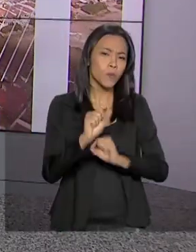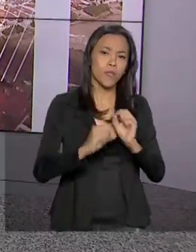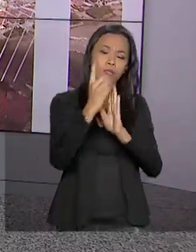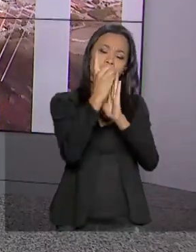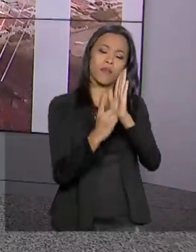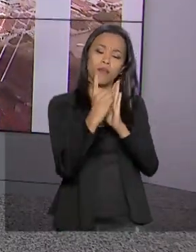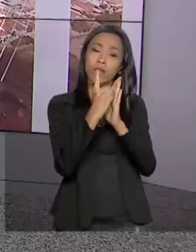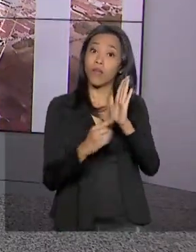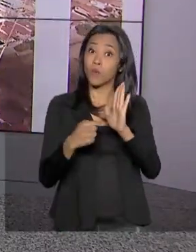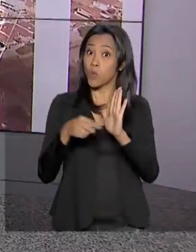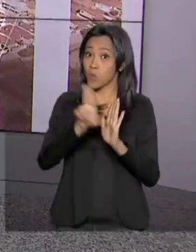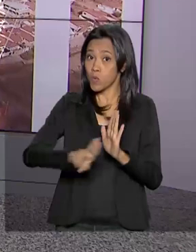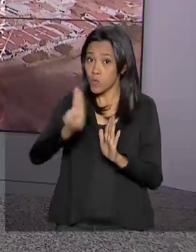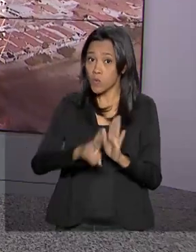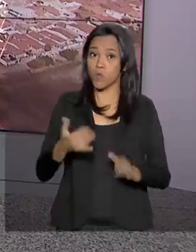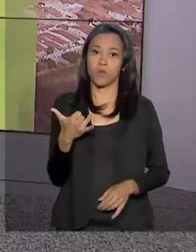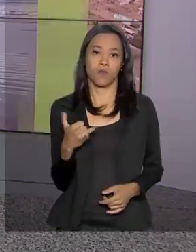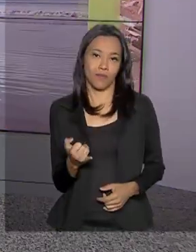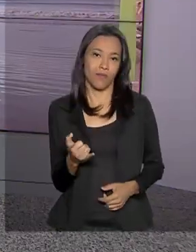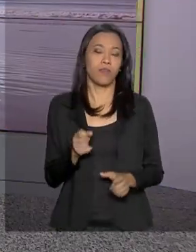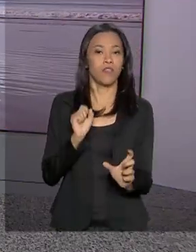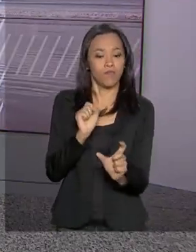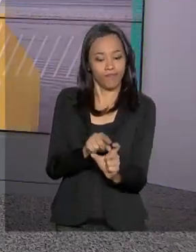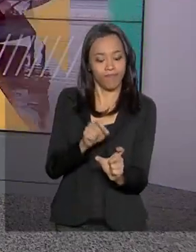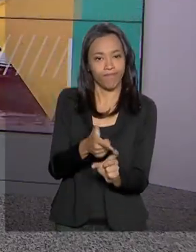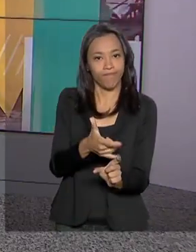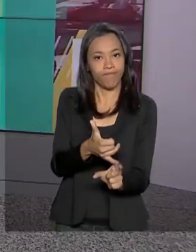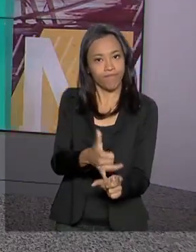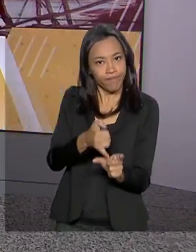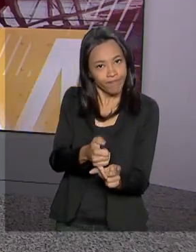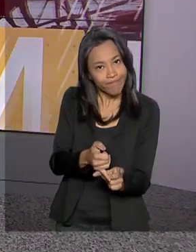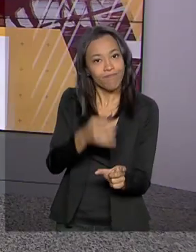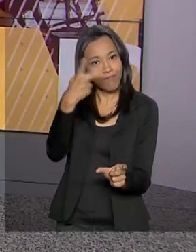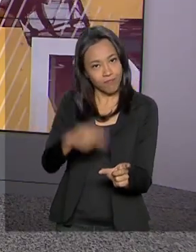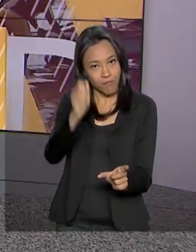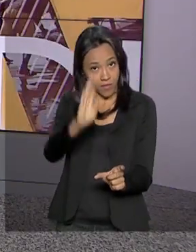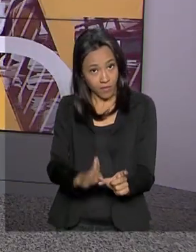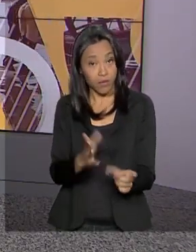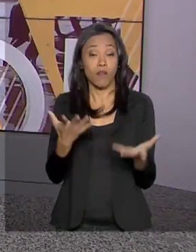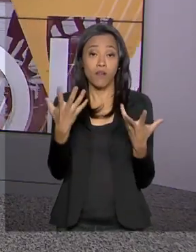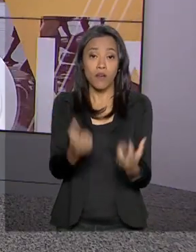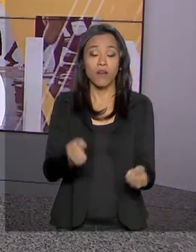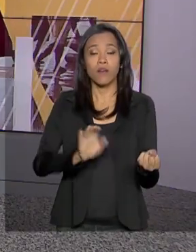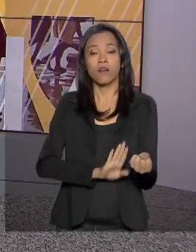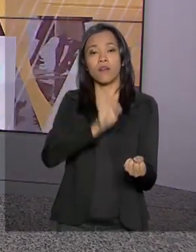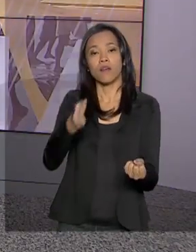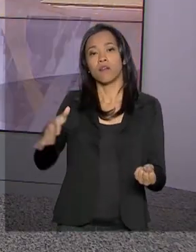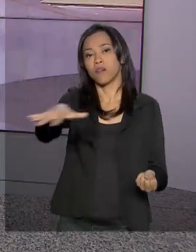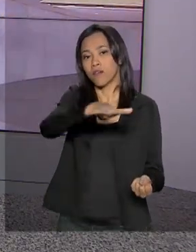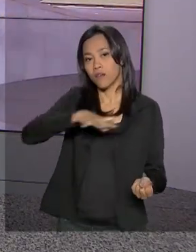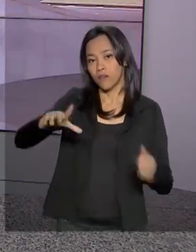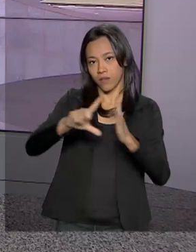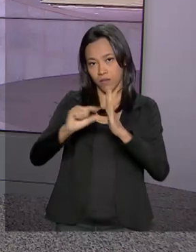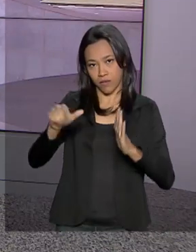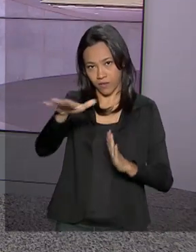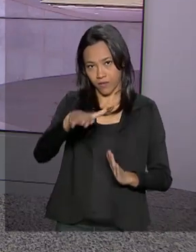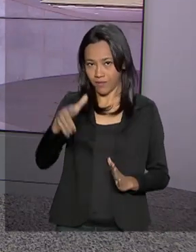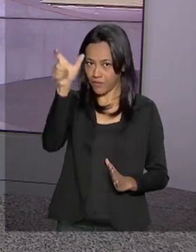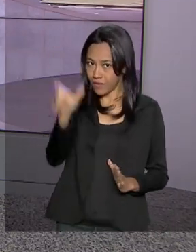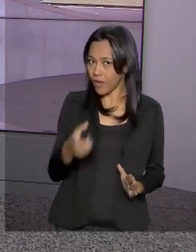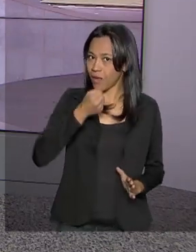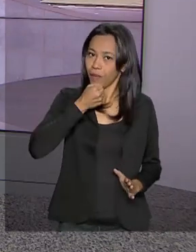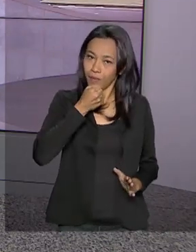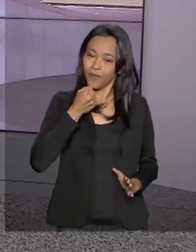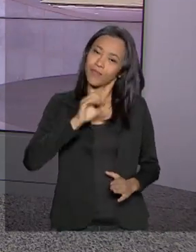regulamenta o uso de armas e munições no país. Nós vamos ao Palácio do Planalto conversar com a repórter Luciana Colares de Holanda.